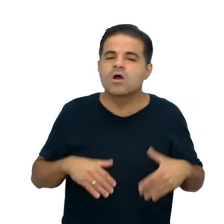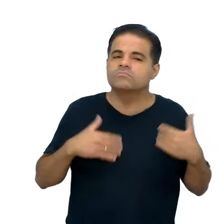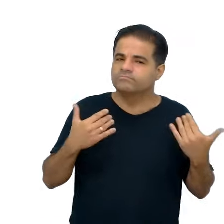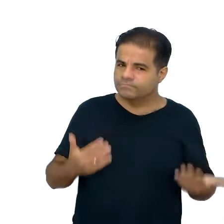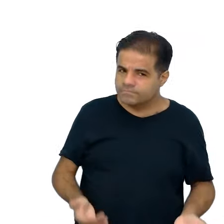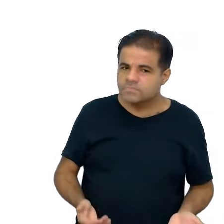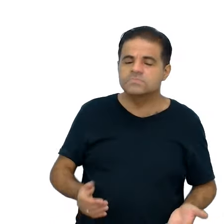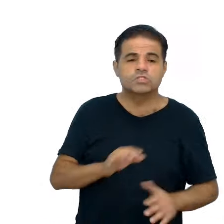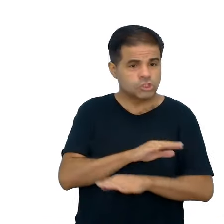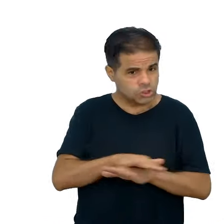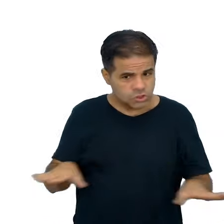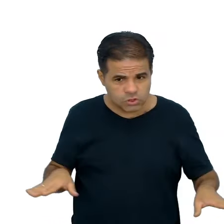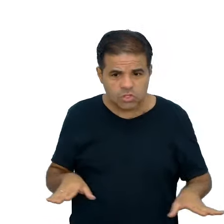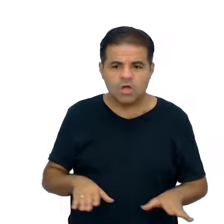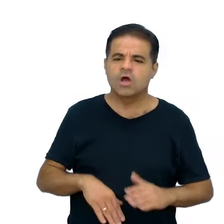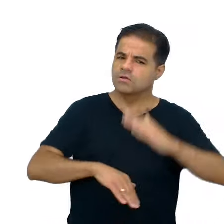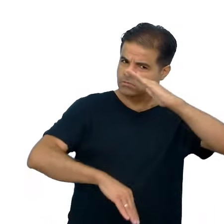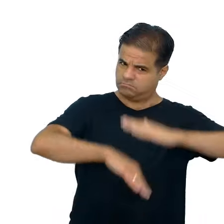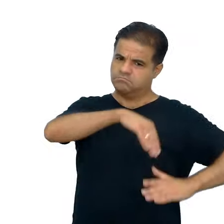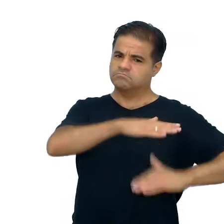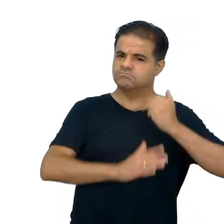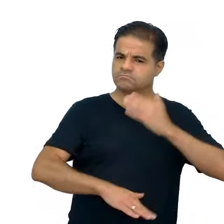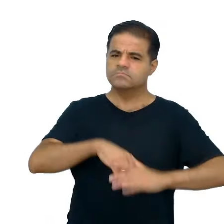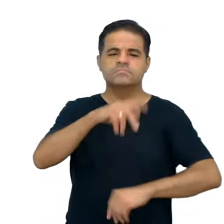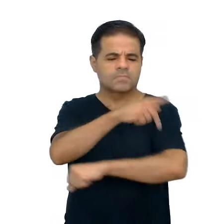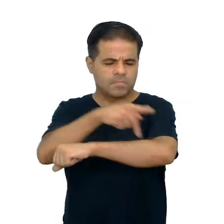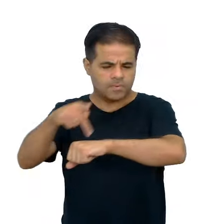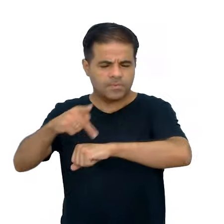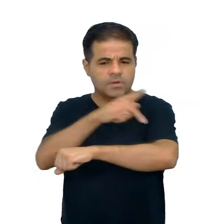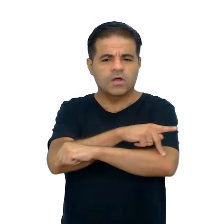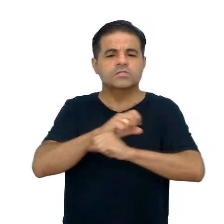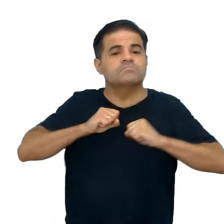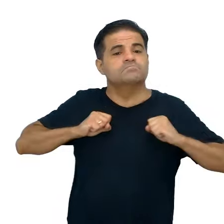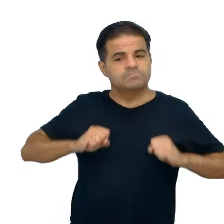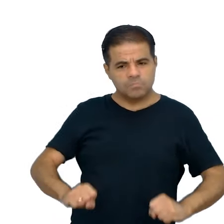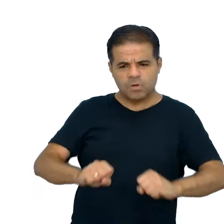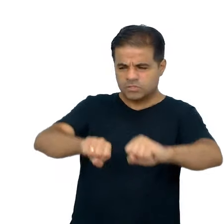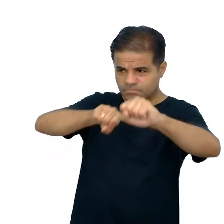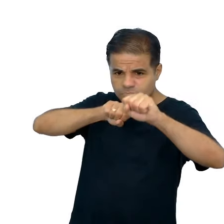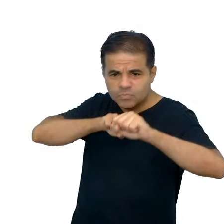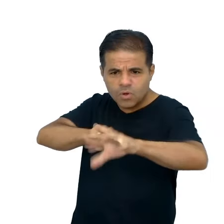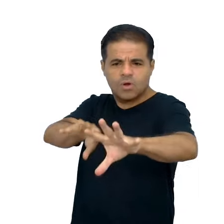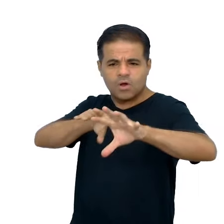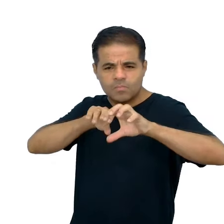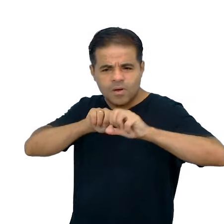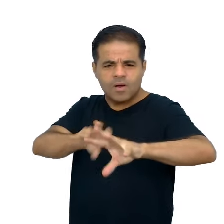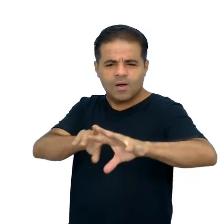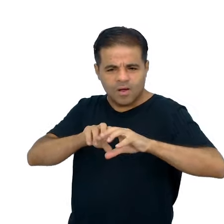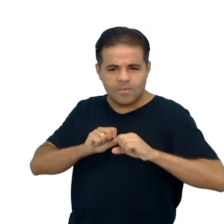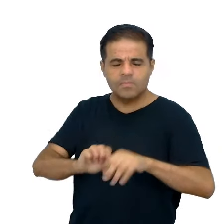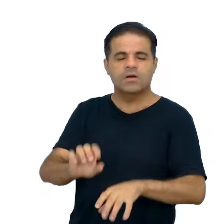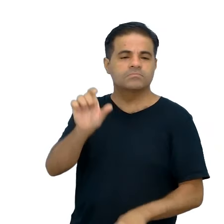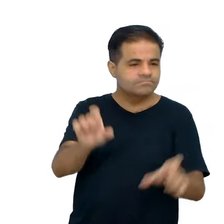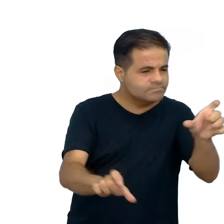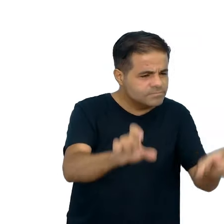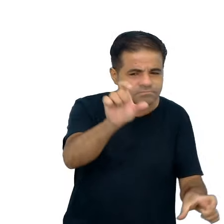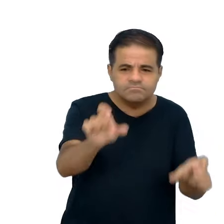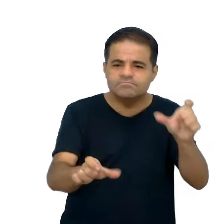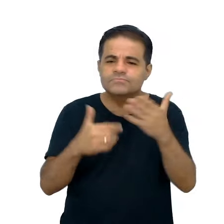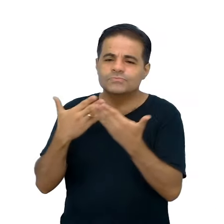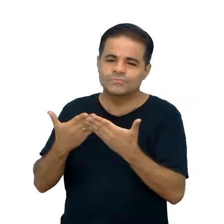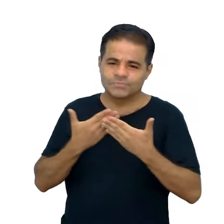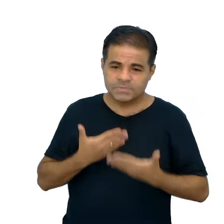é só mesmo essas práticas pedagógicas que podem orientar os estudantes nesse sentido. Então,